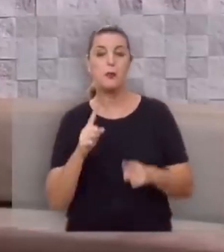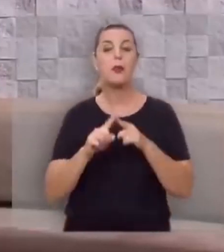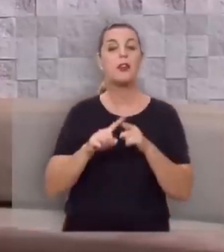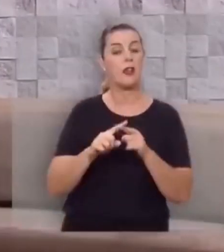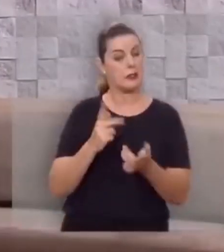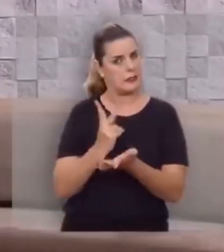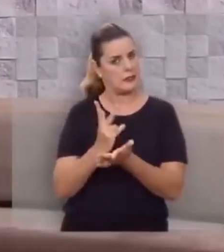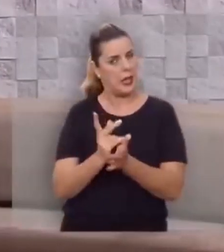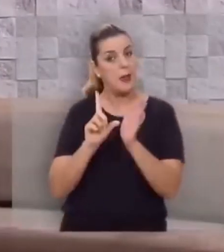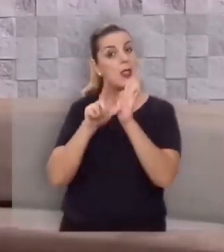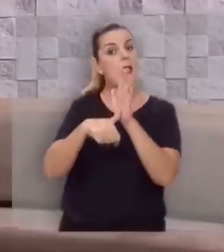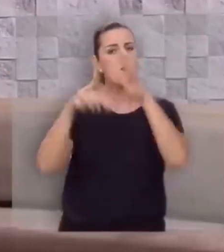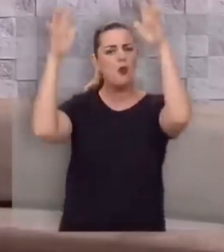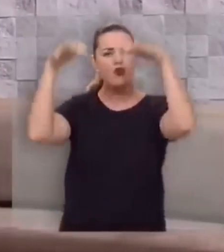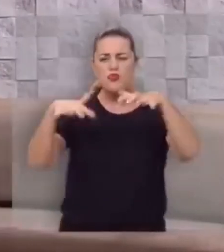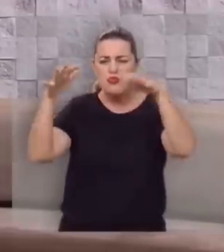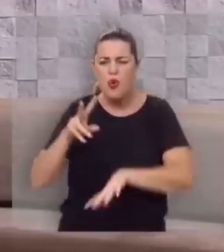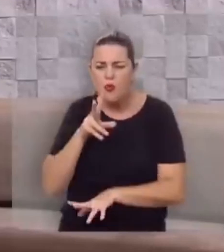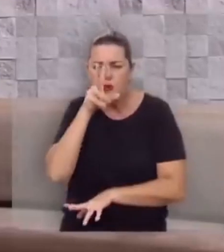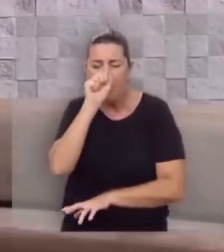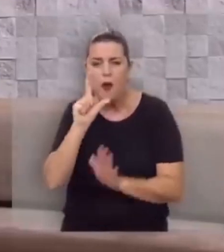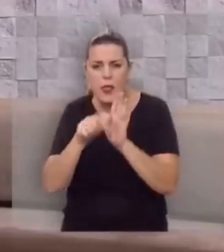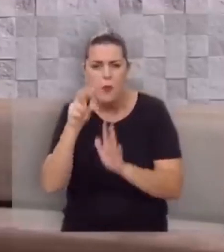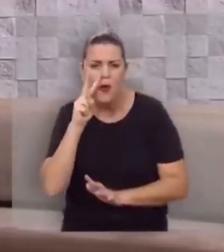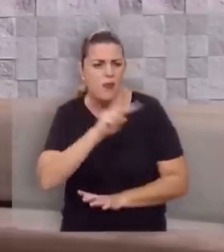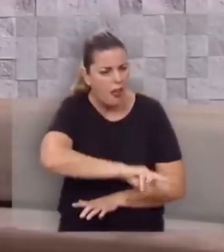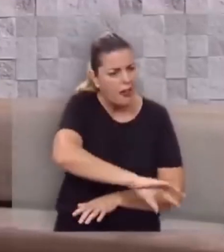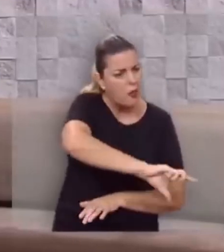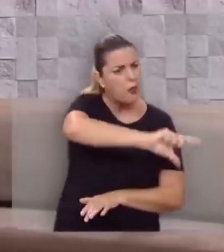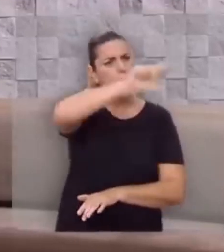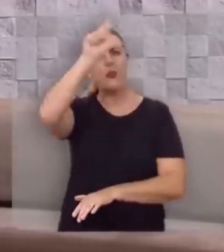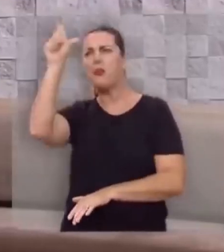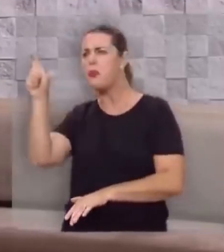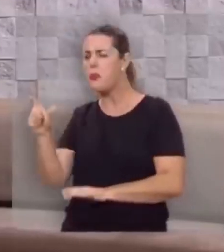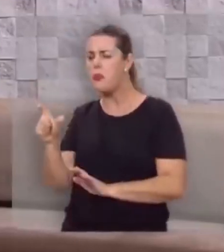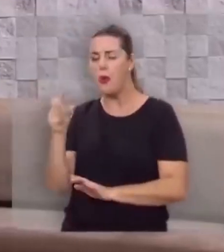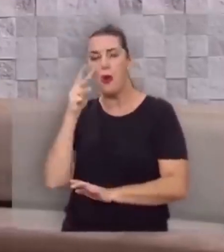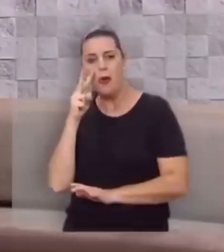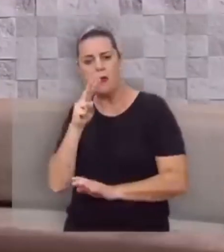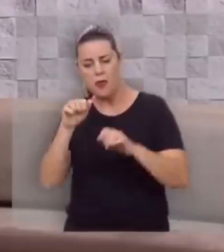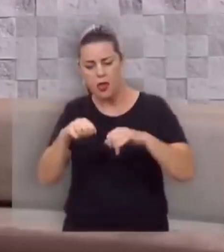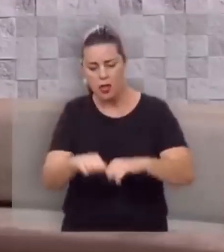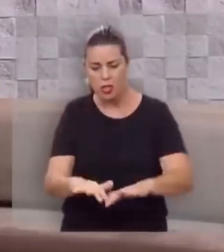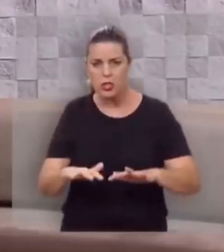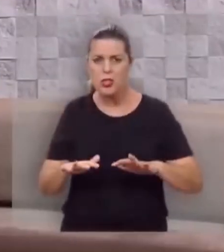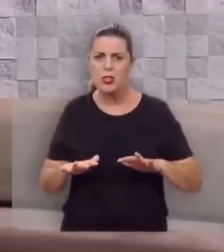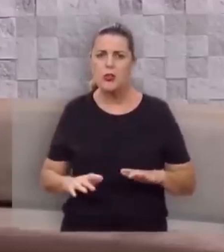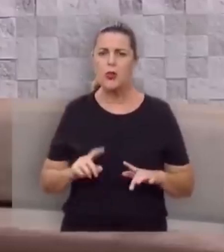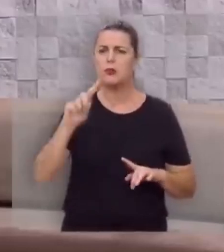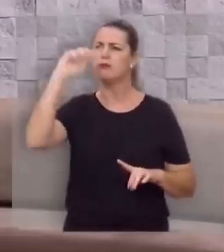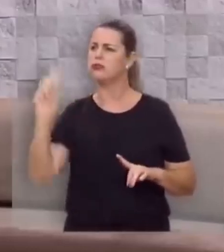tempestade. Só depois que ele vê o arco-íris, é que ele vê saindo deste trono